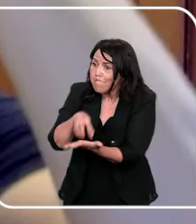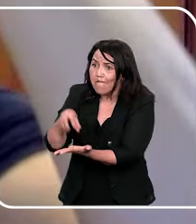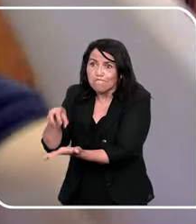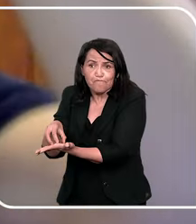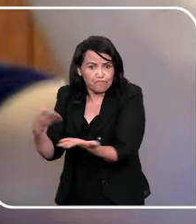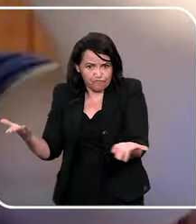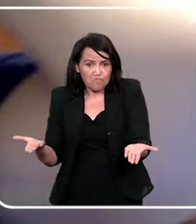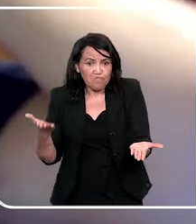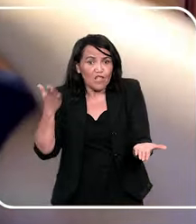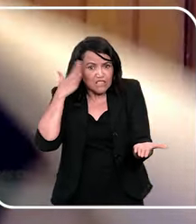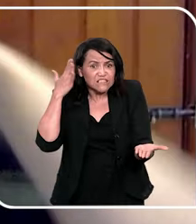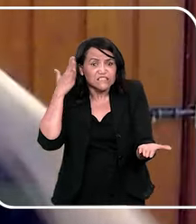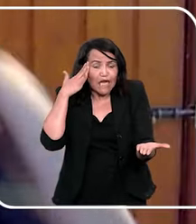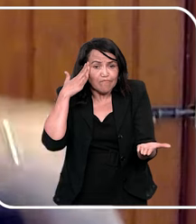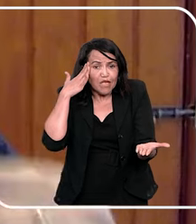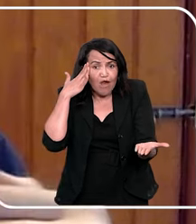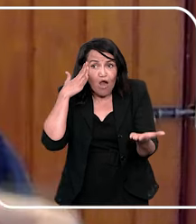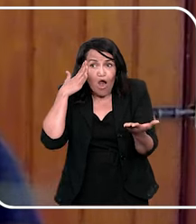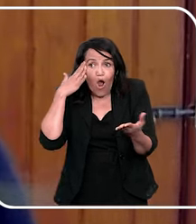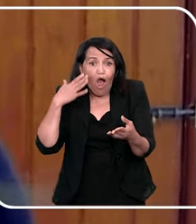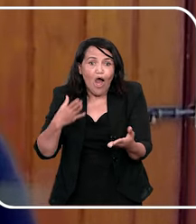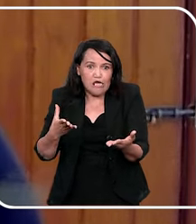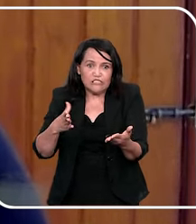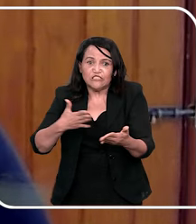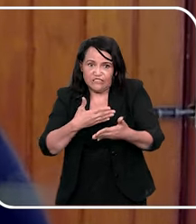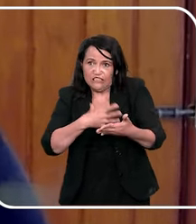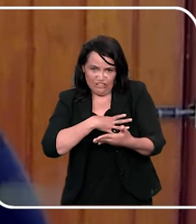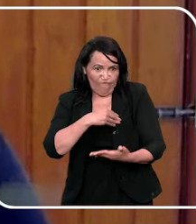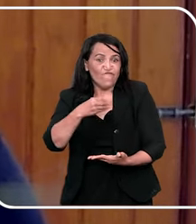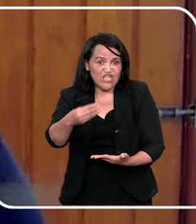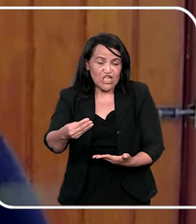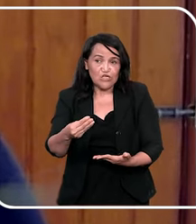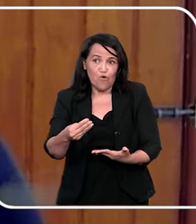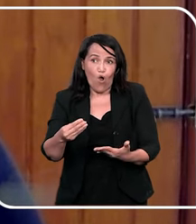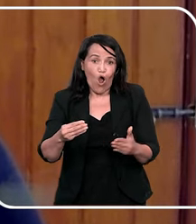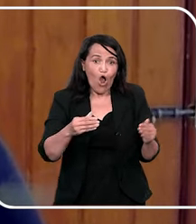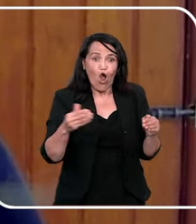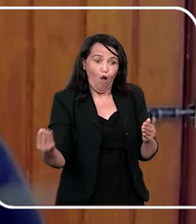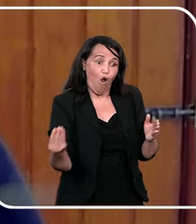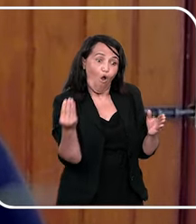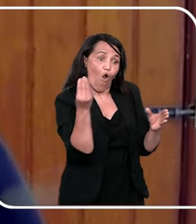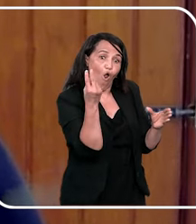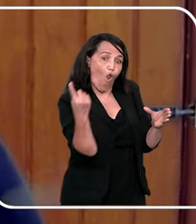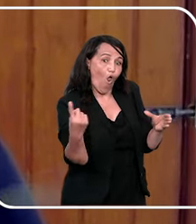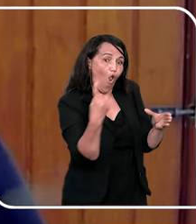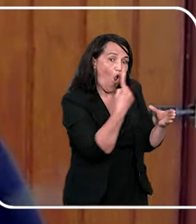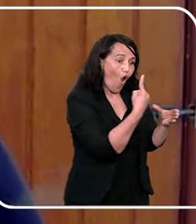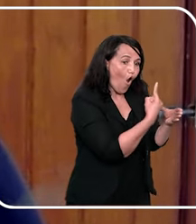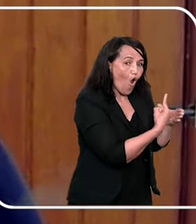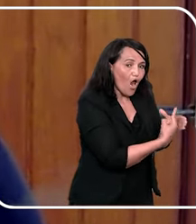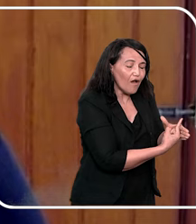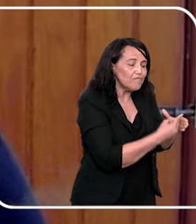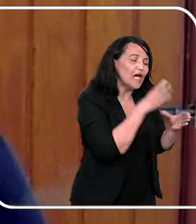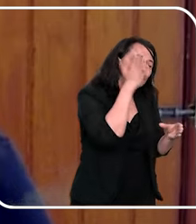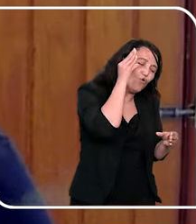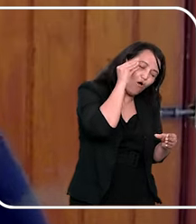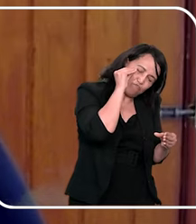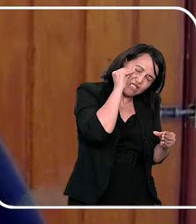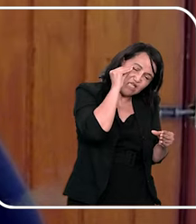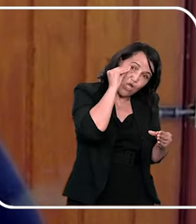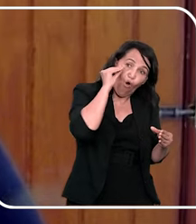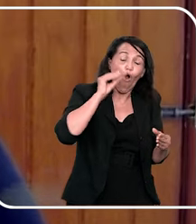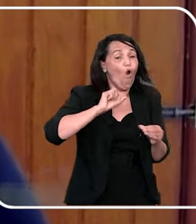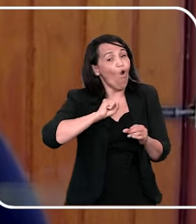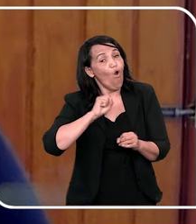também mandar lá, mas assim, põe seu filho para dormir com você quando tiver visita ou tranque a porta do quarto, eu mesmo